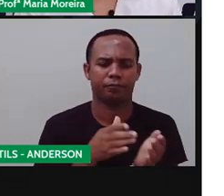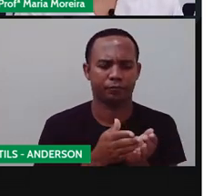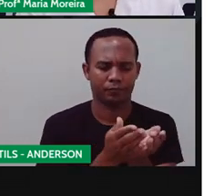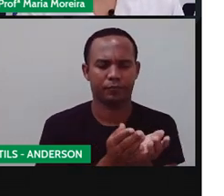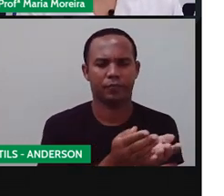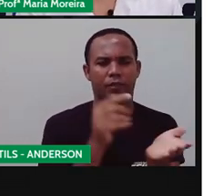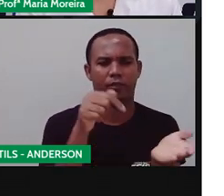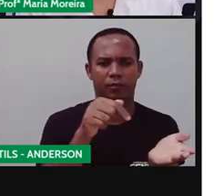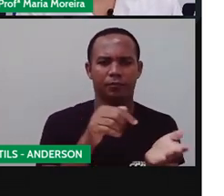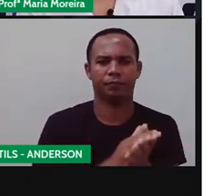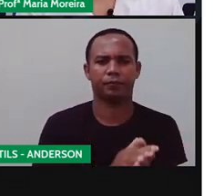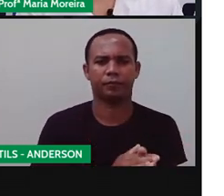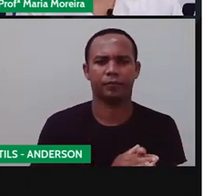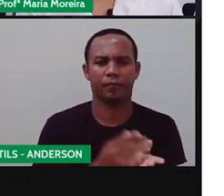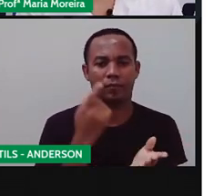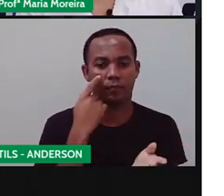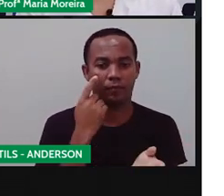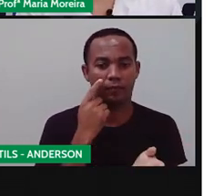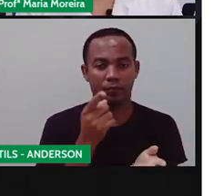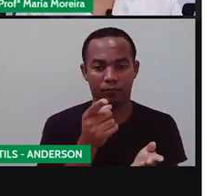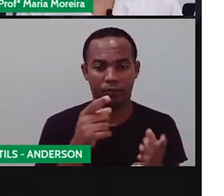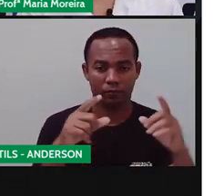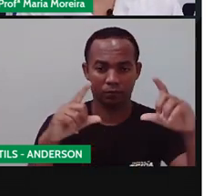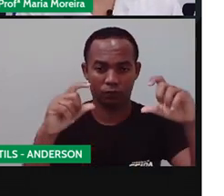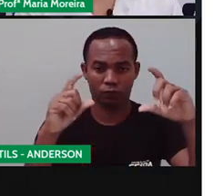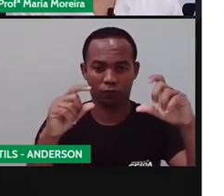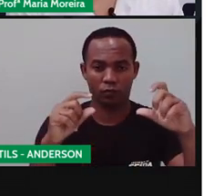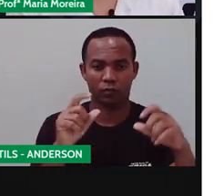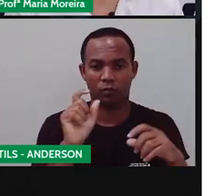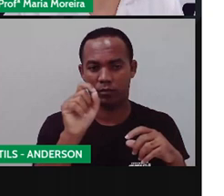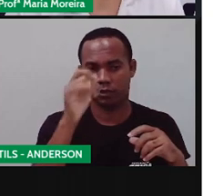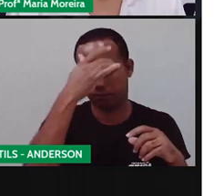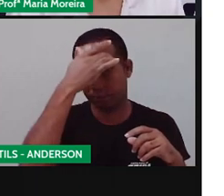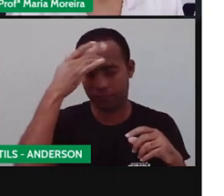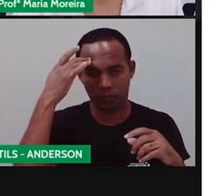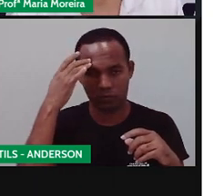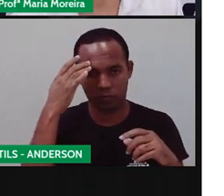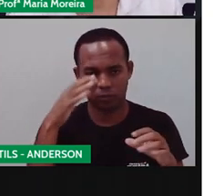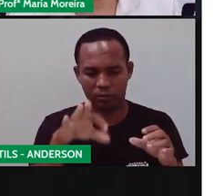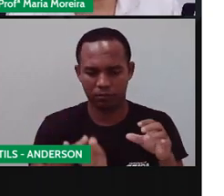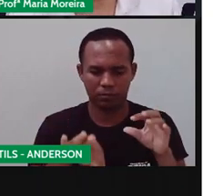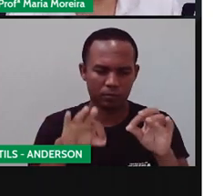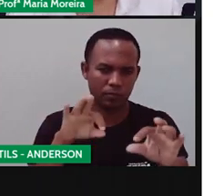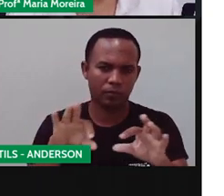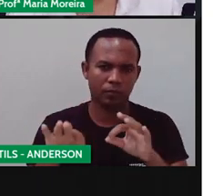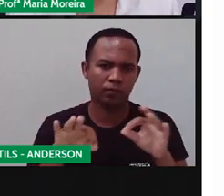imagem, né? De pessoas fazendo a colheita, né? De algumas plantas.